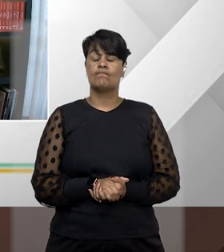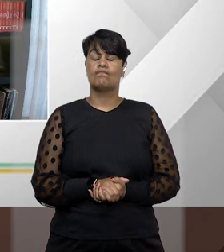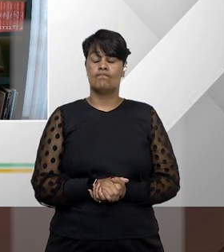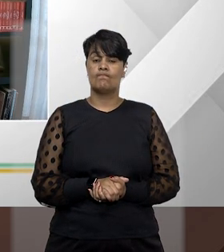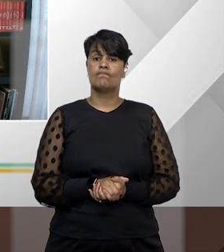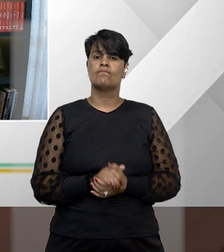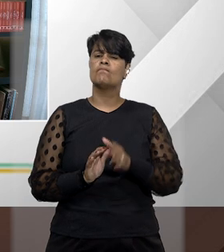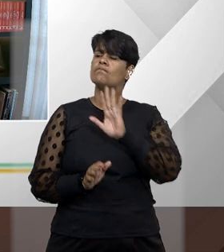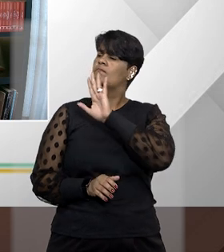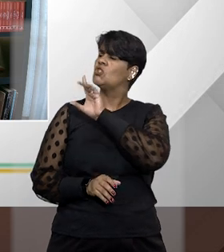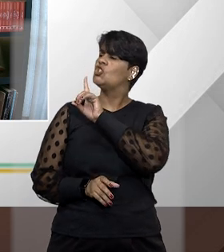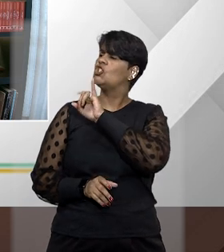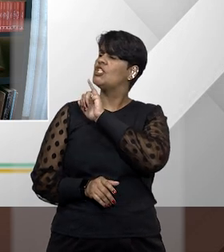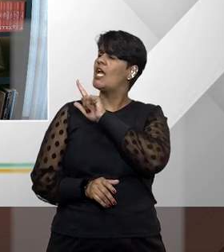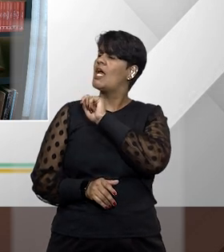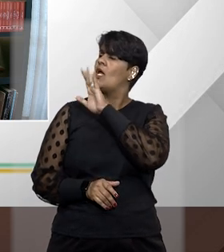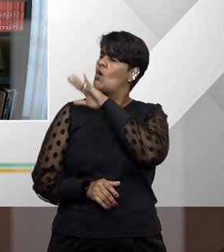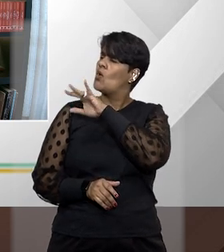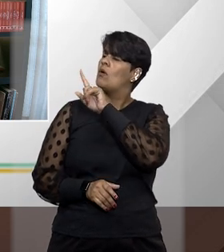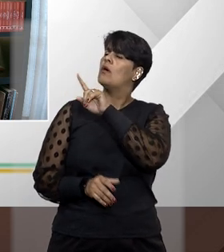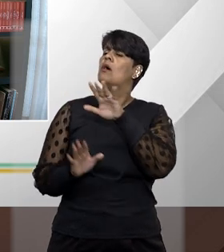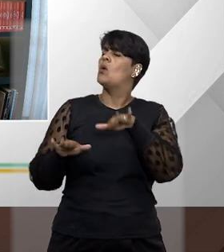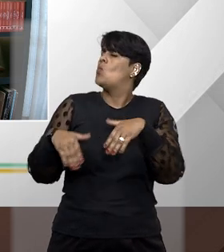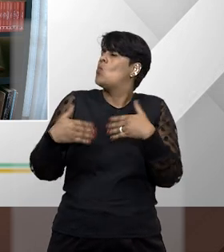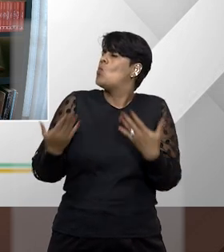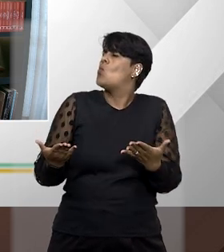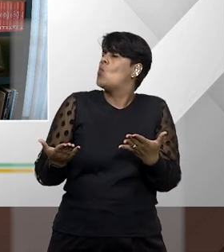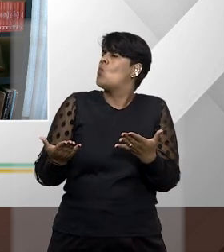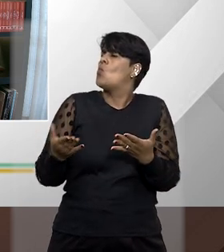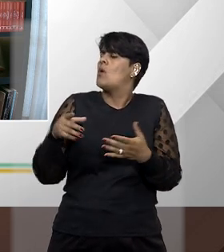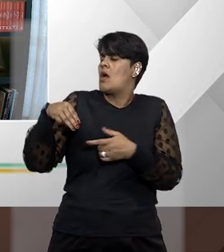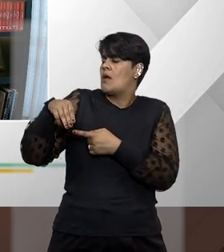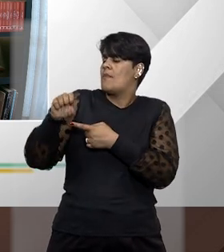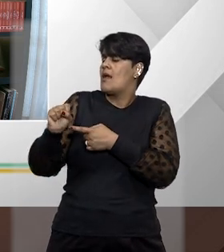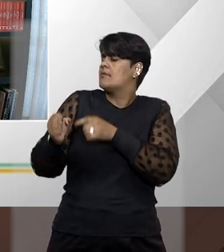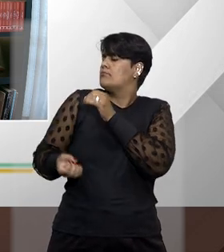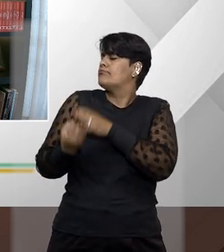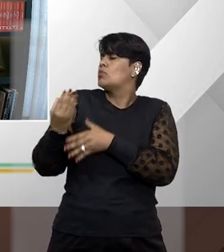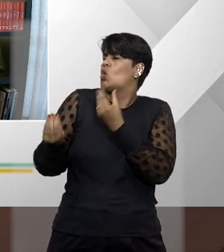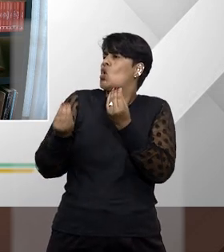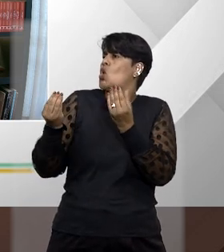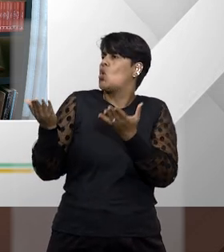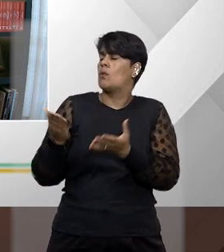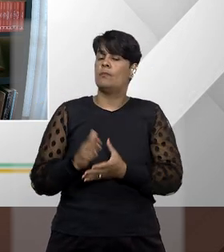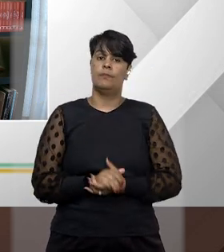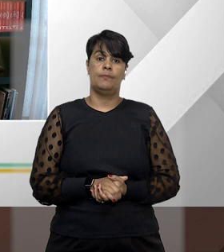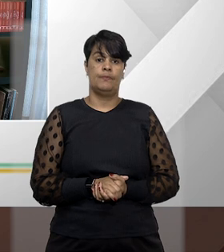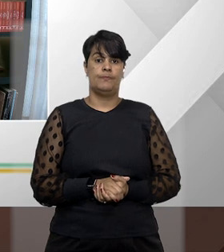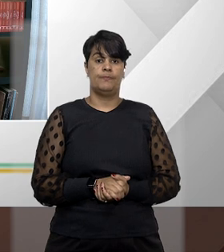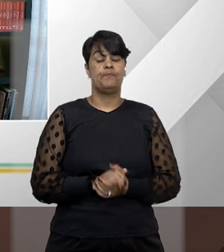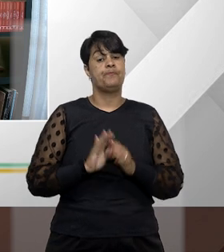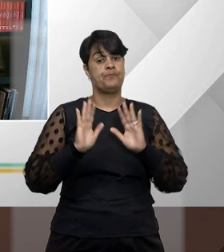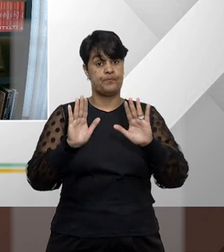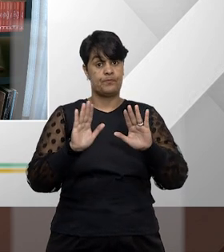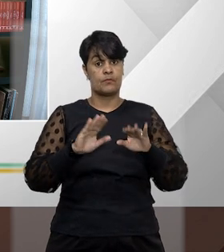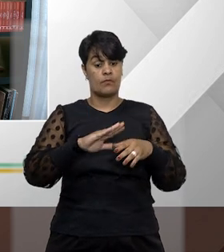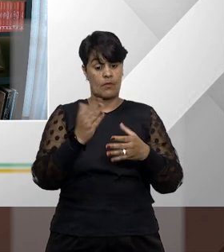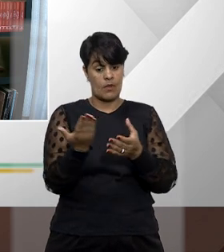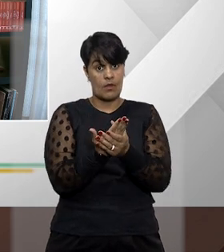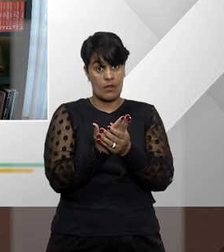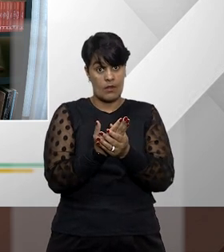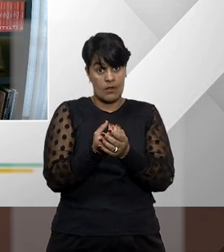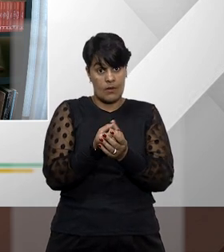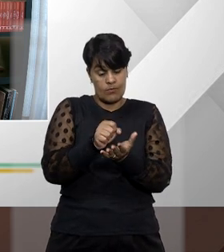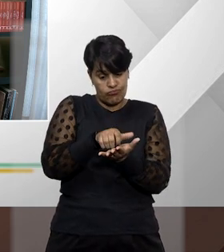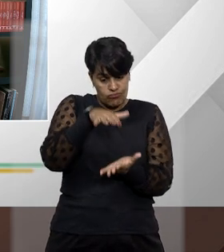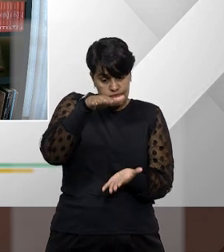Professor Diego, e qual seria a natureza jurídica de uma ação de mandato de segurança? Então, a ação de mandato de segurança, ela